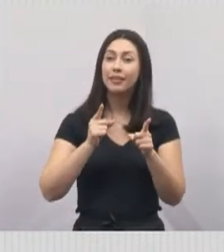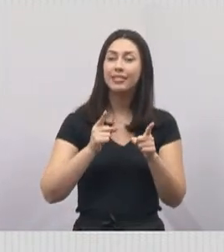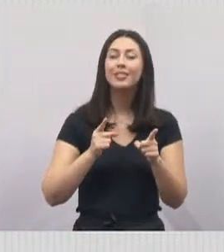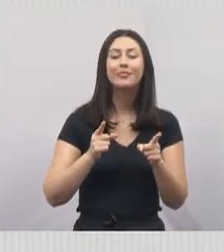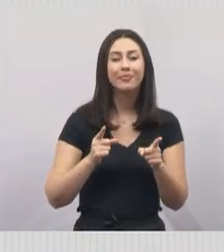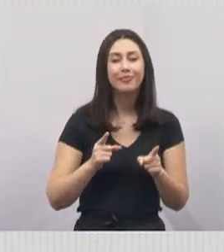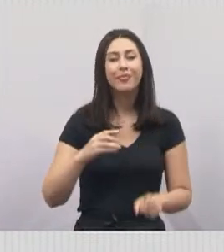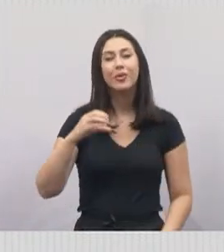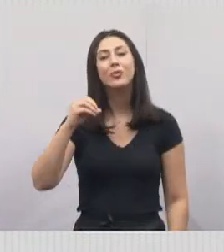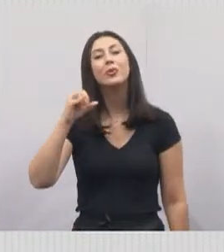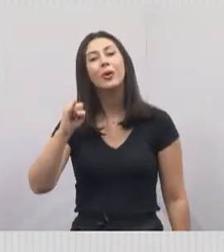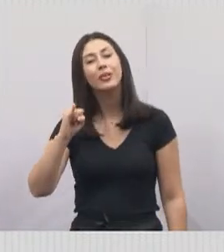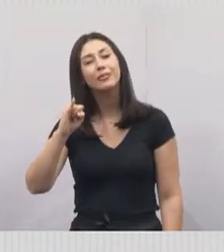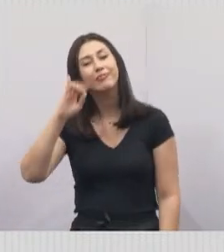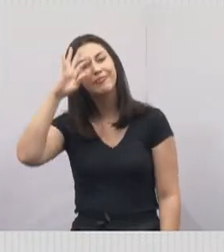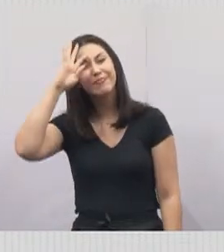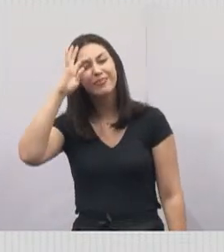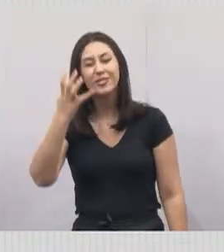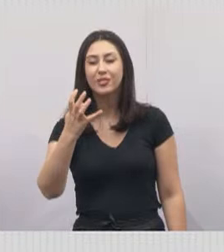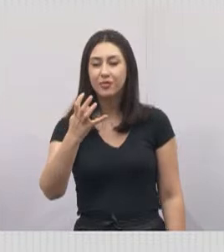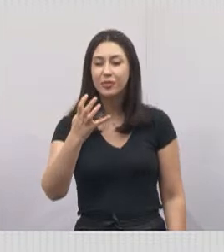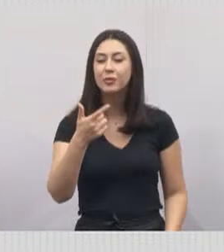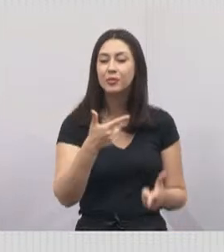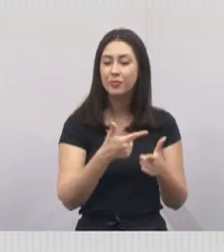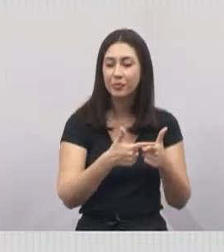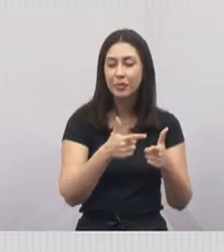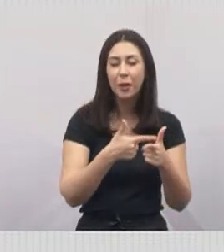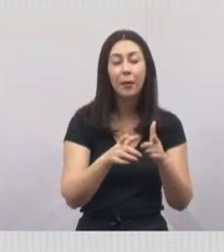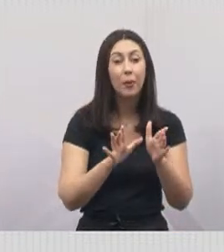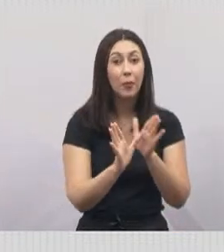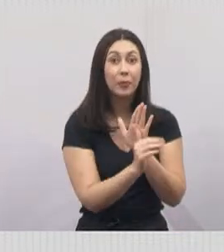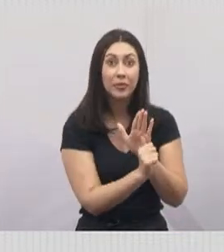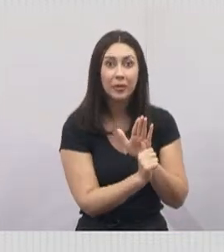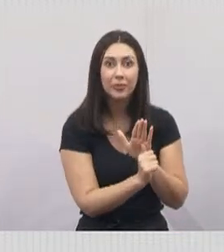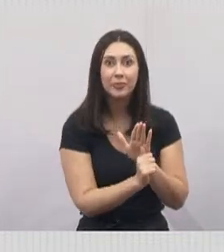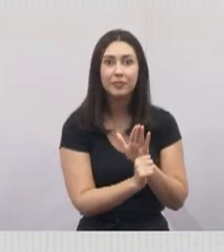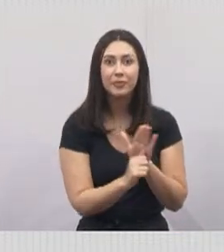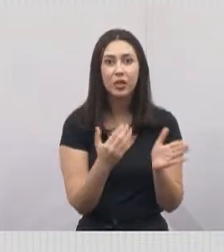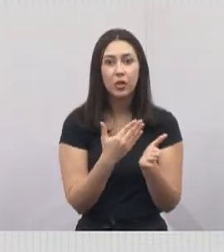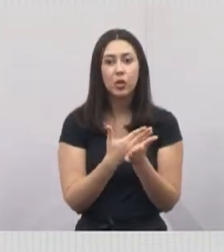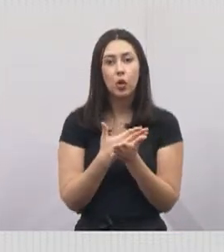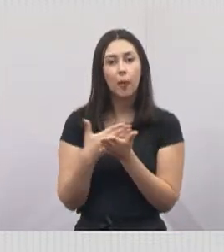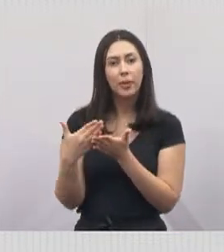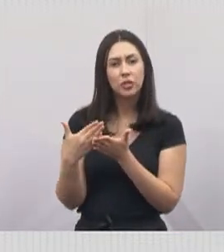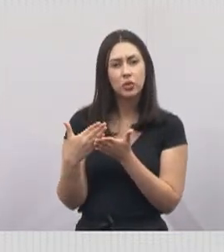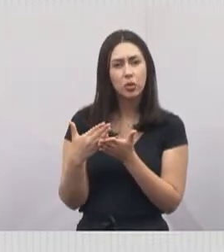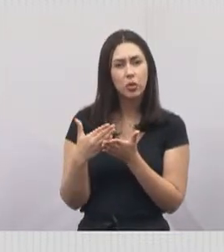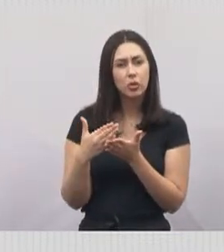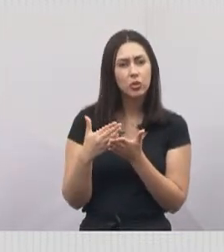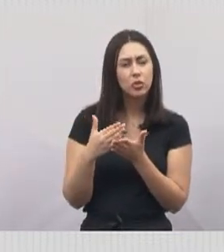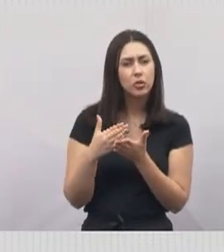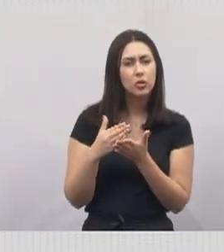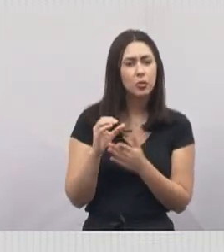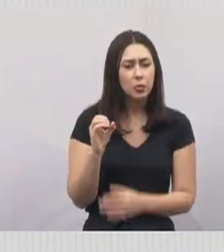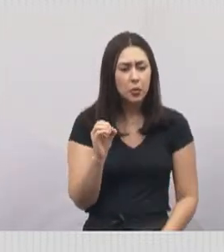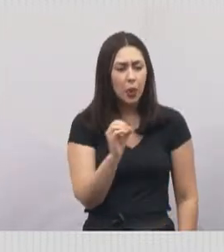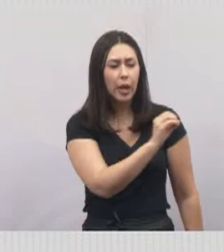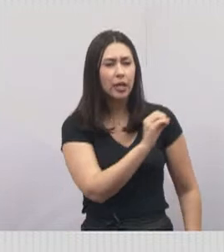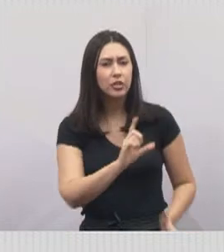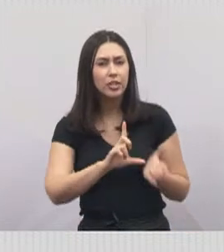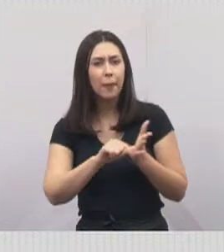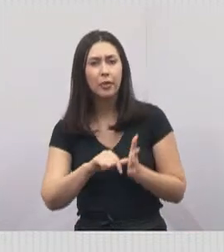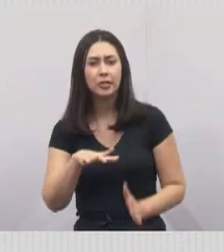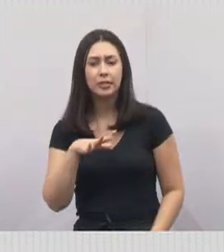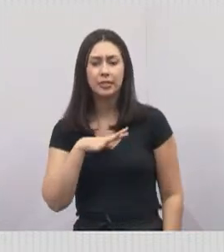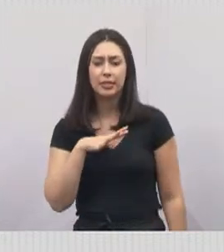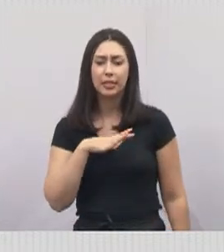COE que houve a solução desse assalto. Ele começou a assaltar na região oeste e foi lá para a cidade de Salvador, onde